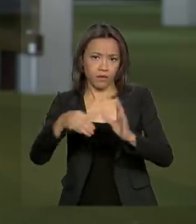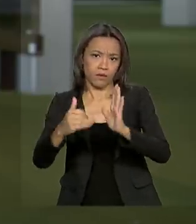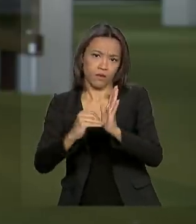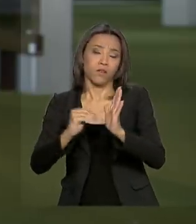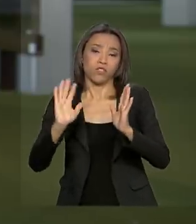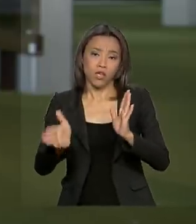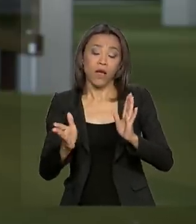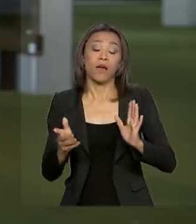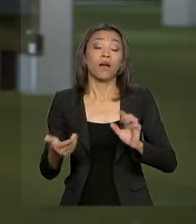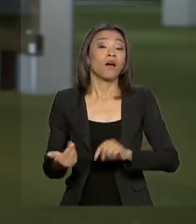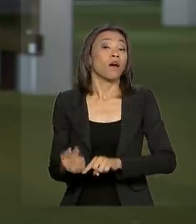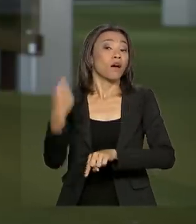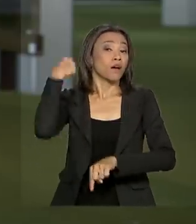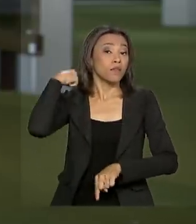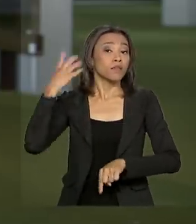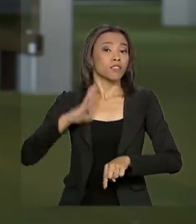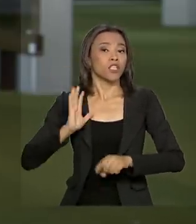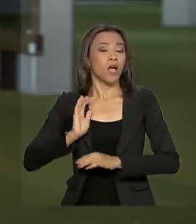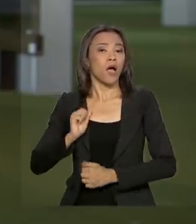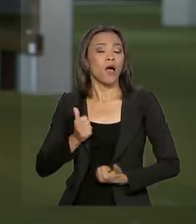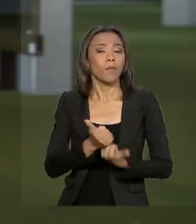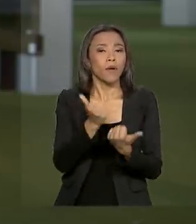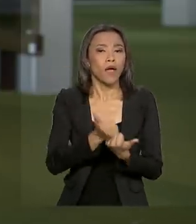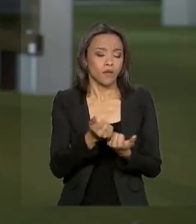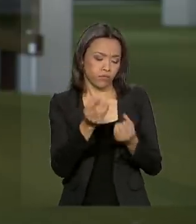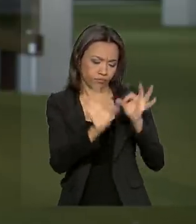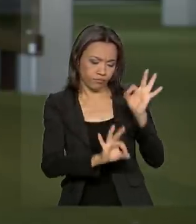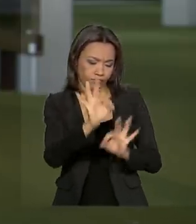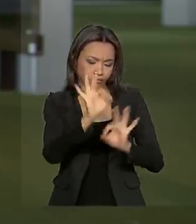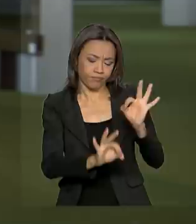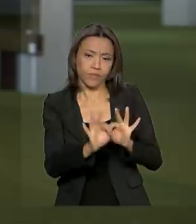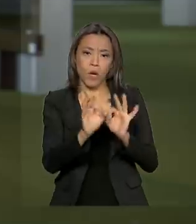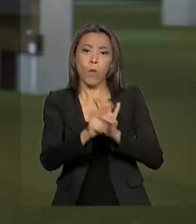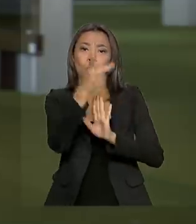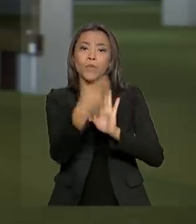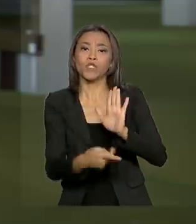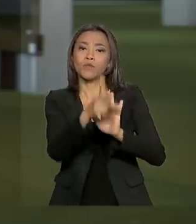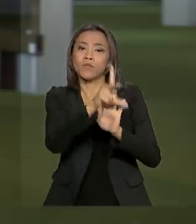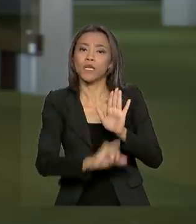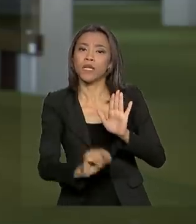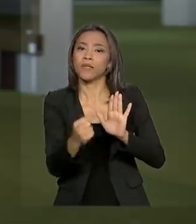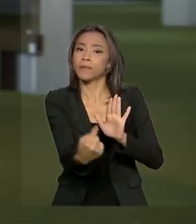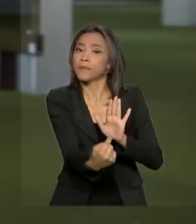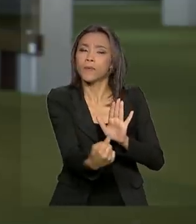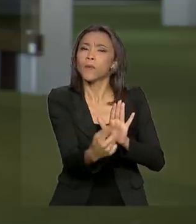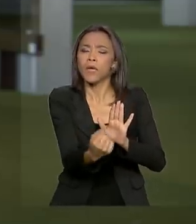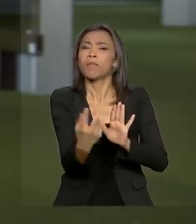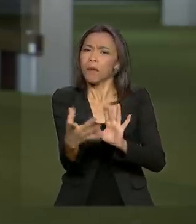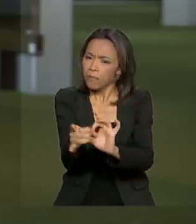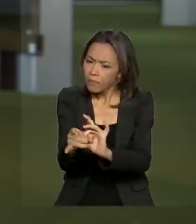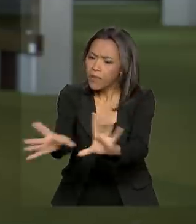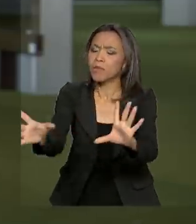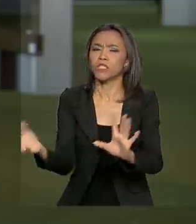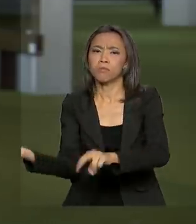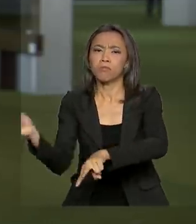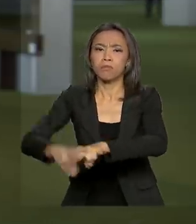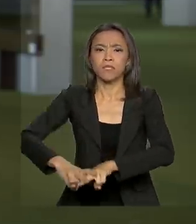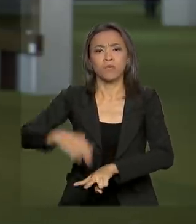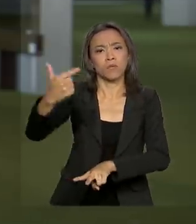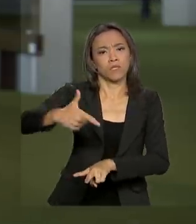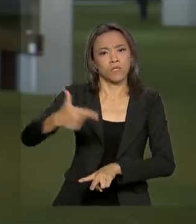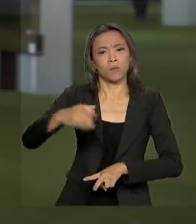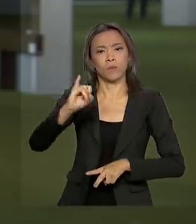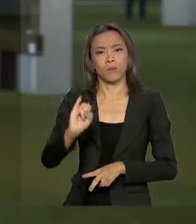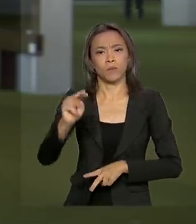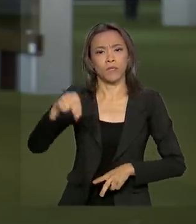senadores na elaboração de um projeto de lei que alterava o Código de Processo Penal para permitir a prisão em segunda instância. Mas aí, por